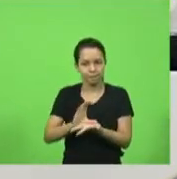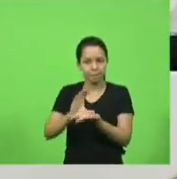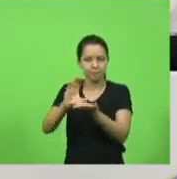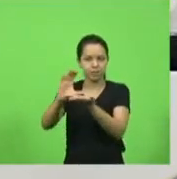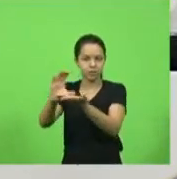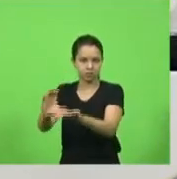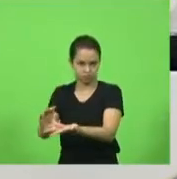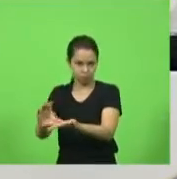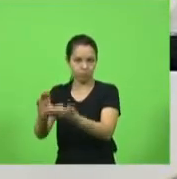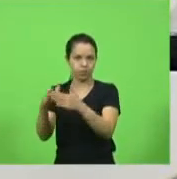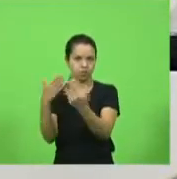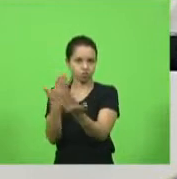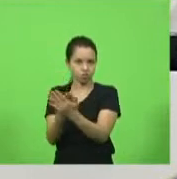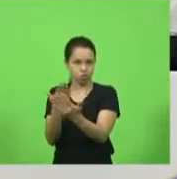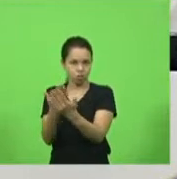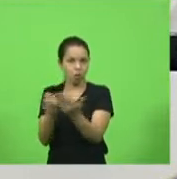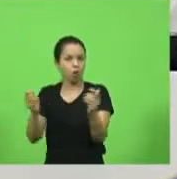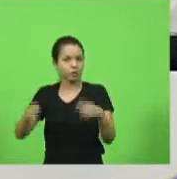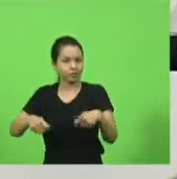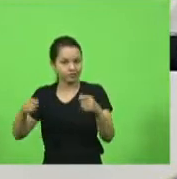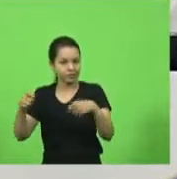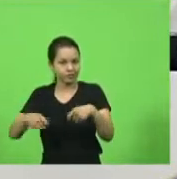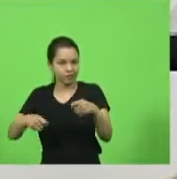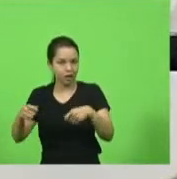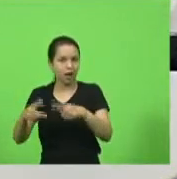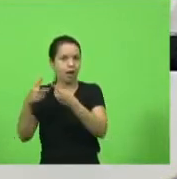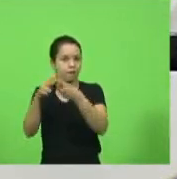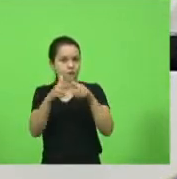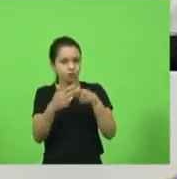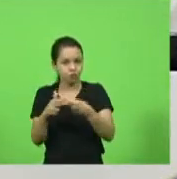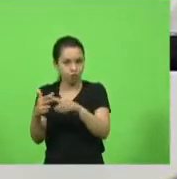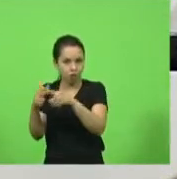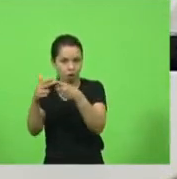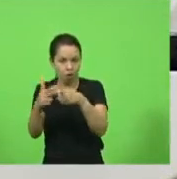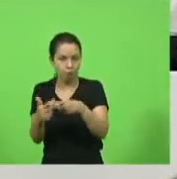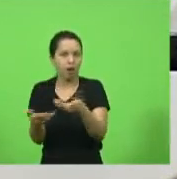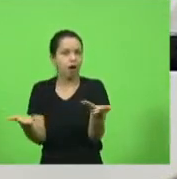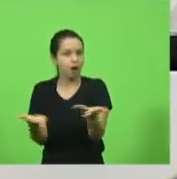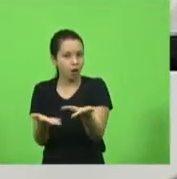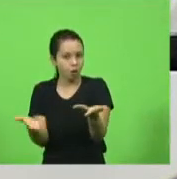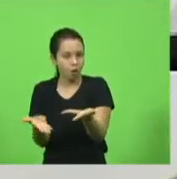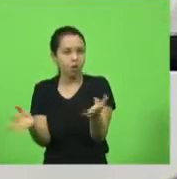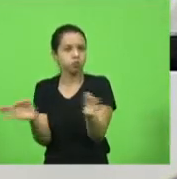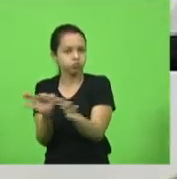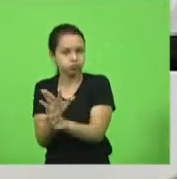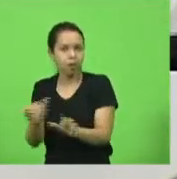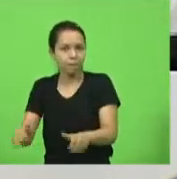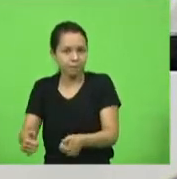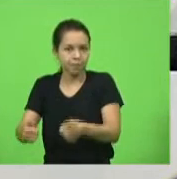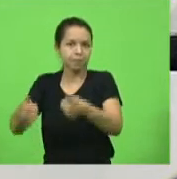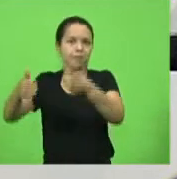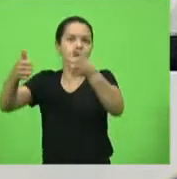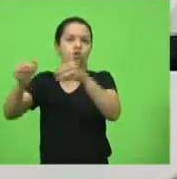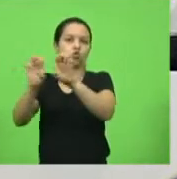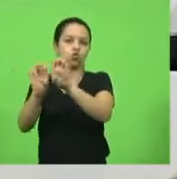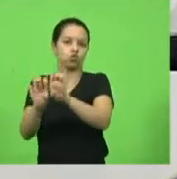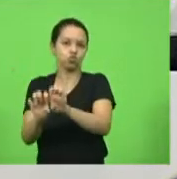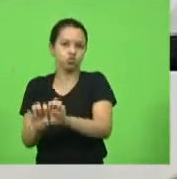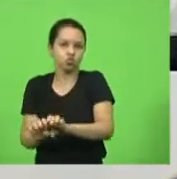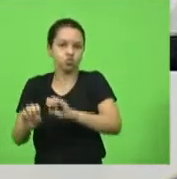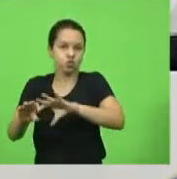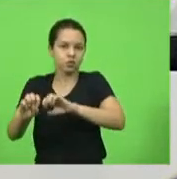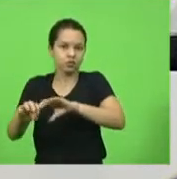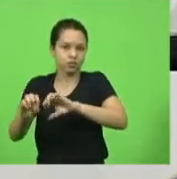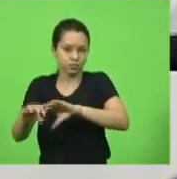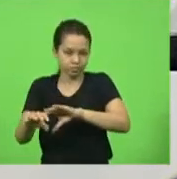-escola, para que a escola pudesse ter a reforma agora que contemplasse uma melhor estrutura de ensino